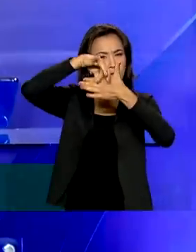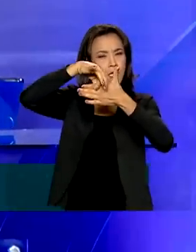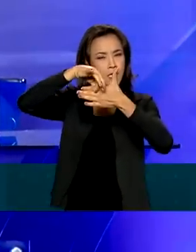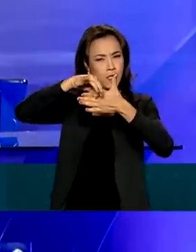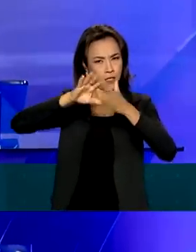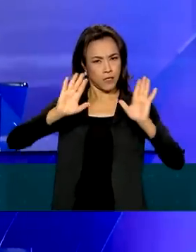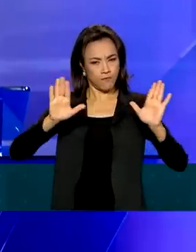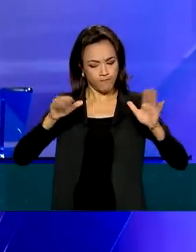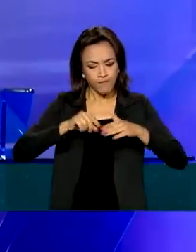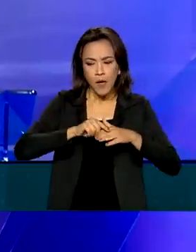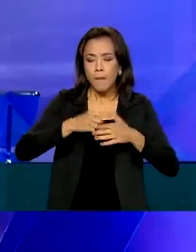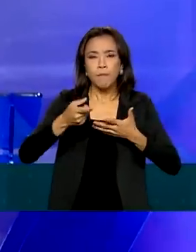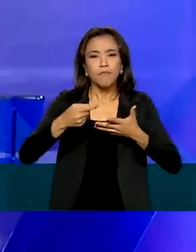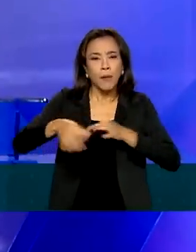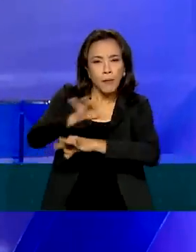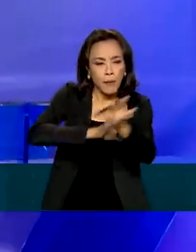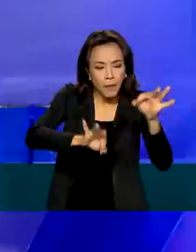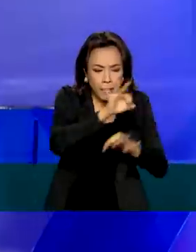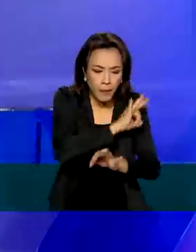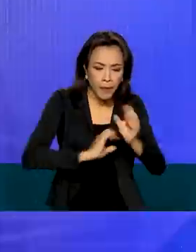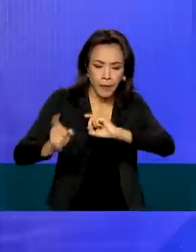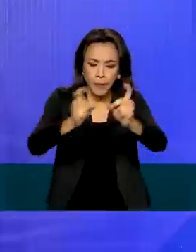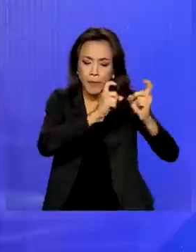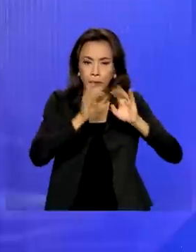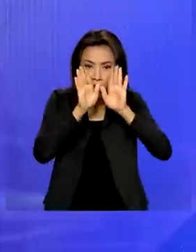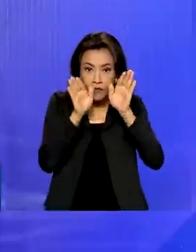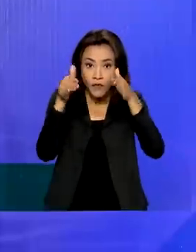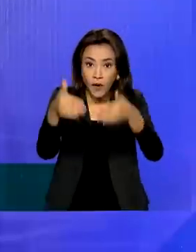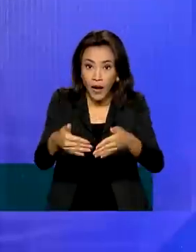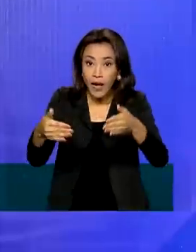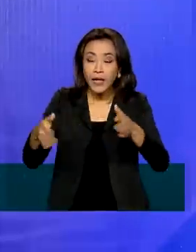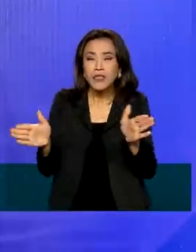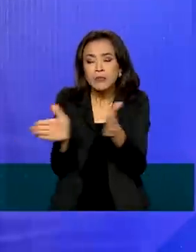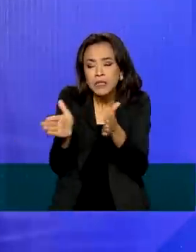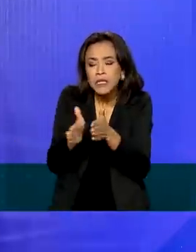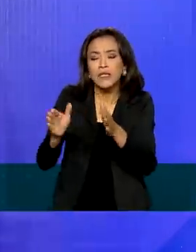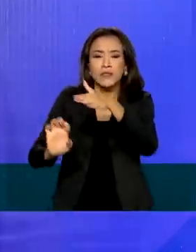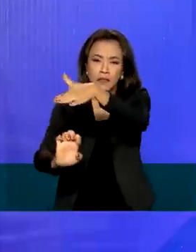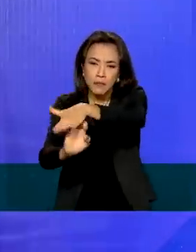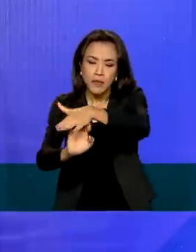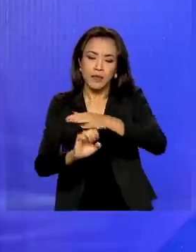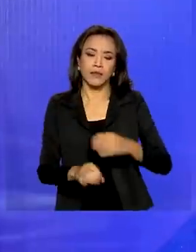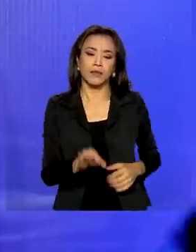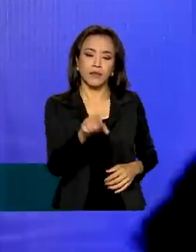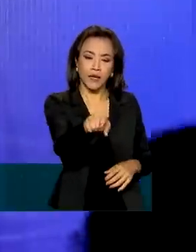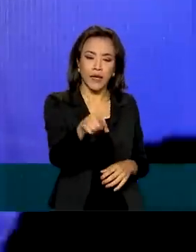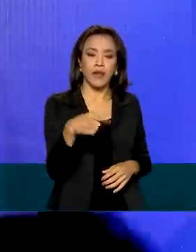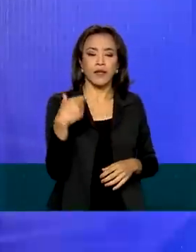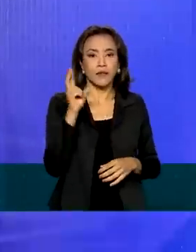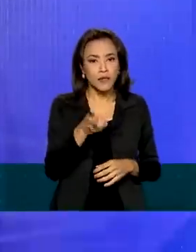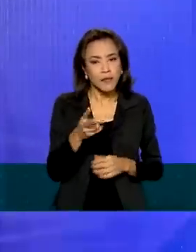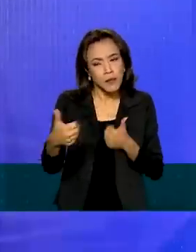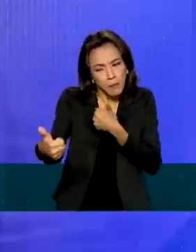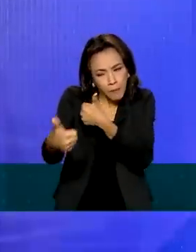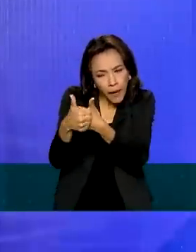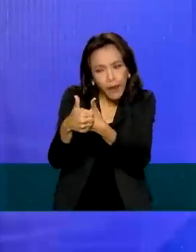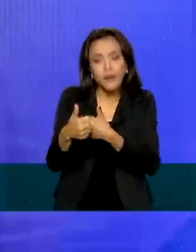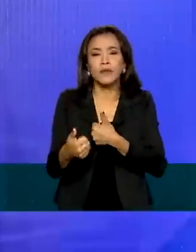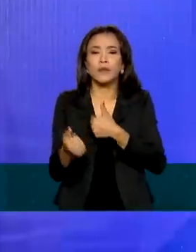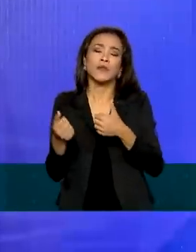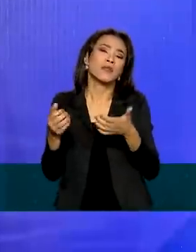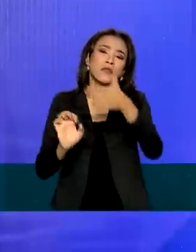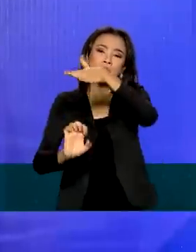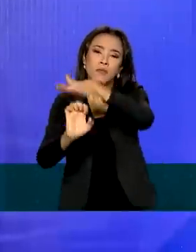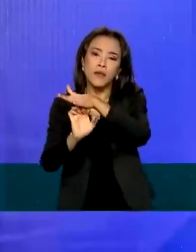e focar nos micro e pequenos empreendedores. É um foco estratégico nosso, está perto dos micro e pequenos empreendedores, está perto dos